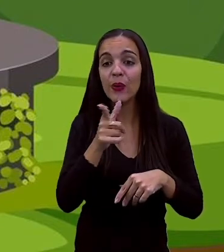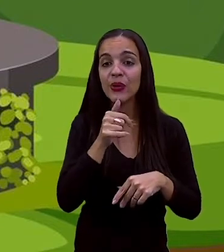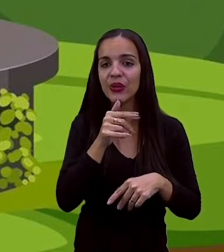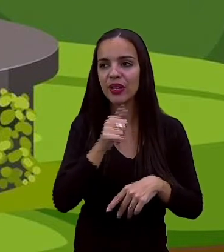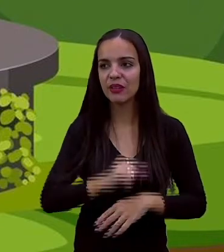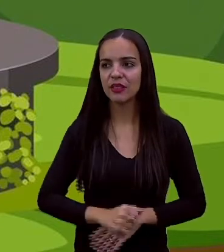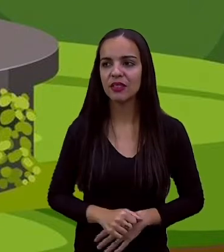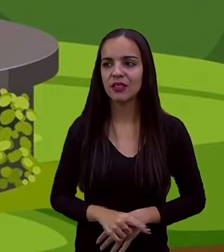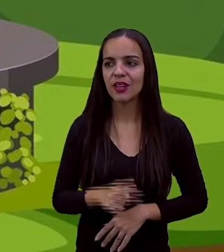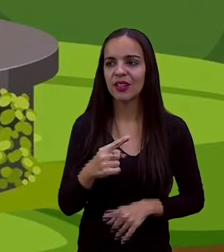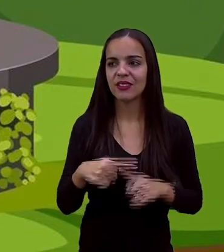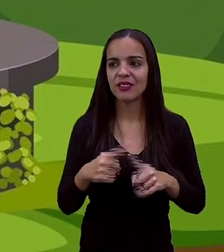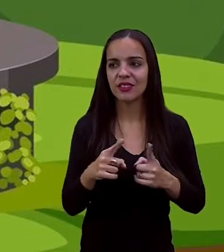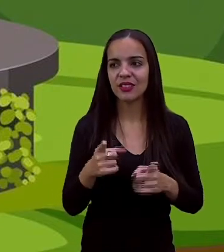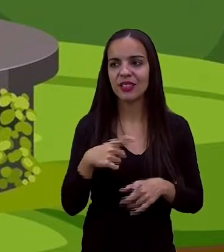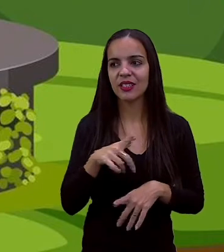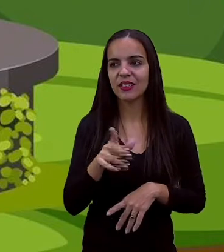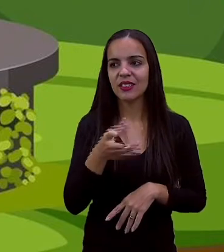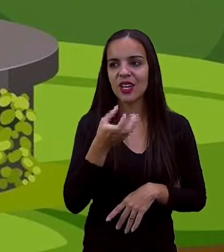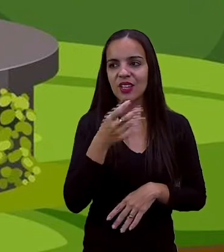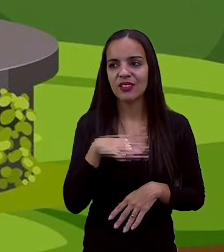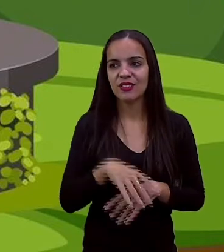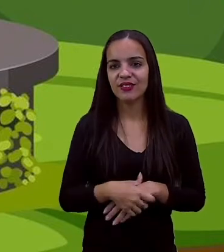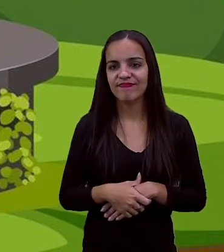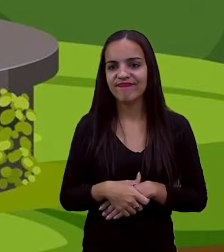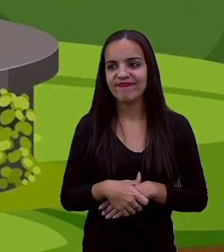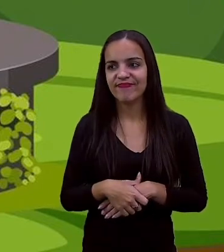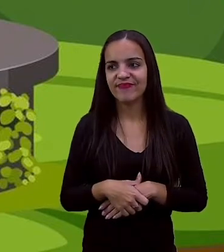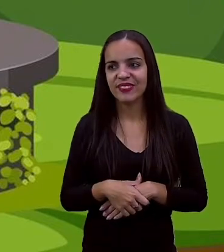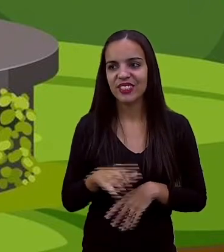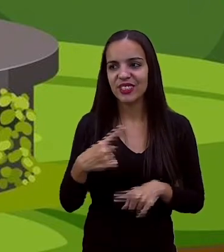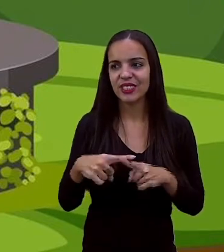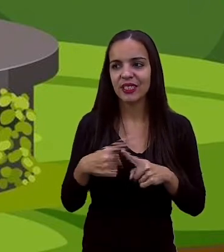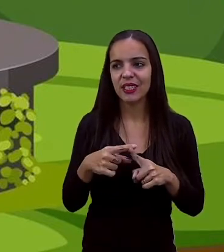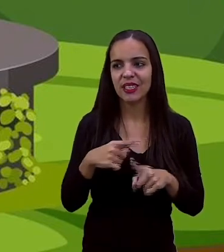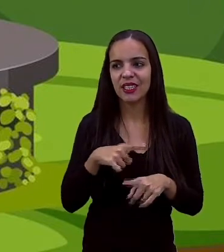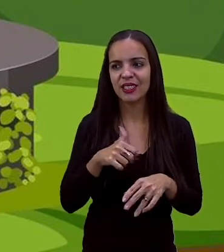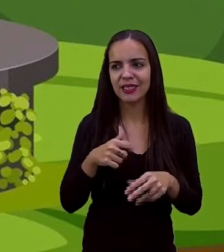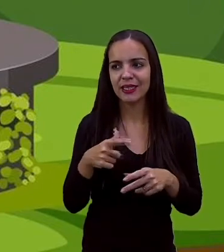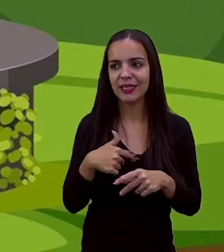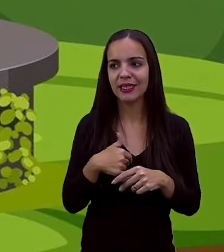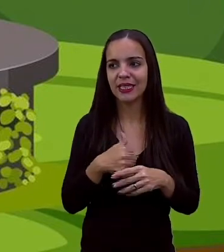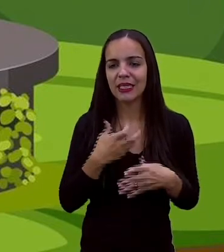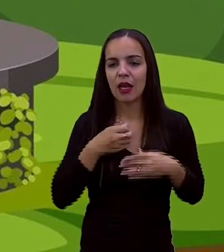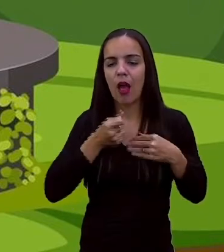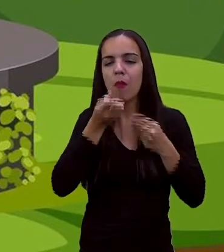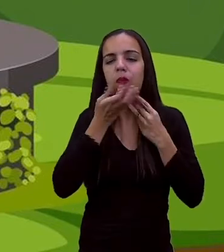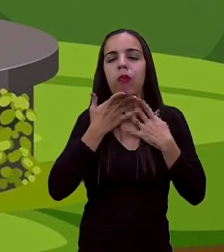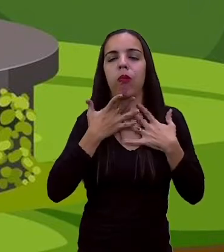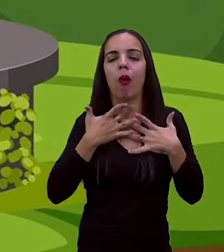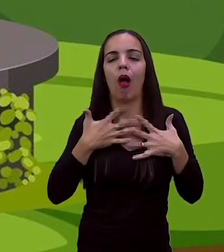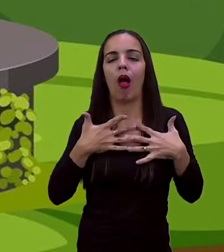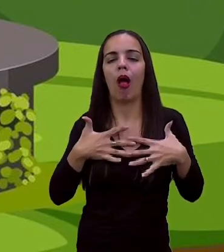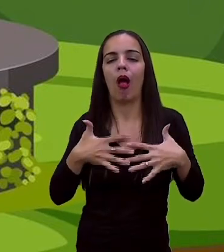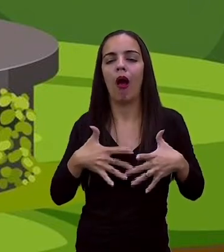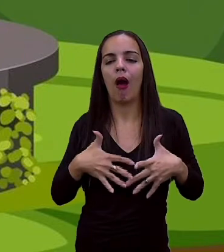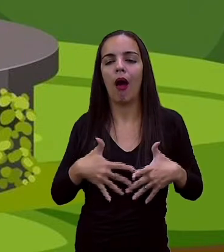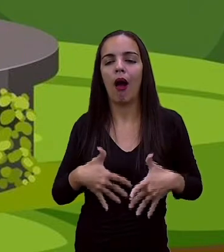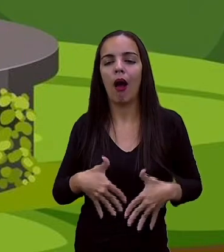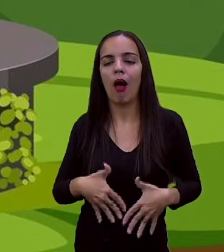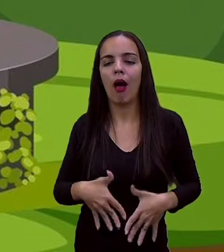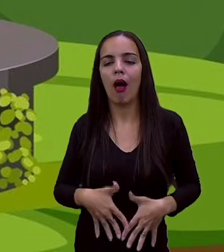O primeiro gole fresco desceu. Escorregando pelo peito até a barriga. Era a vida voltando.